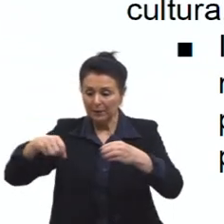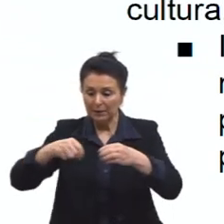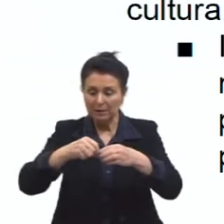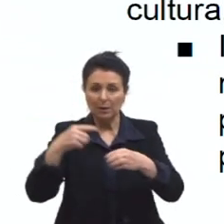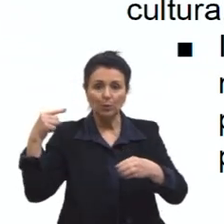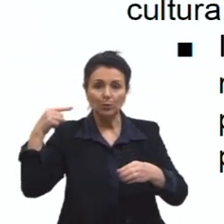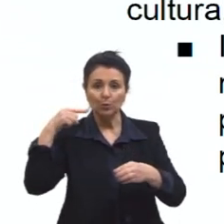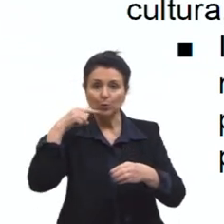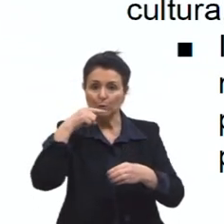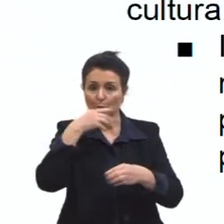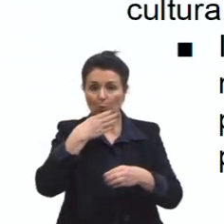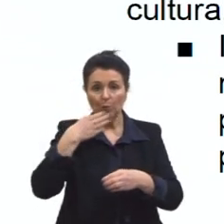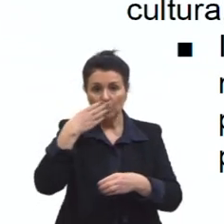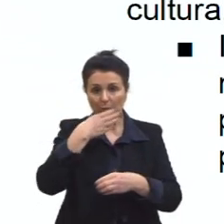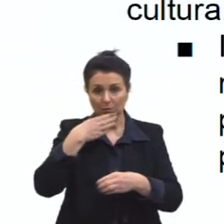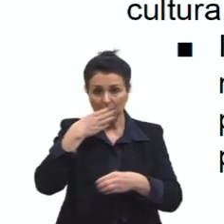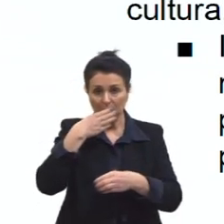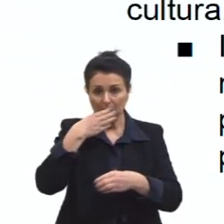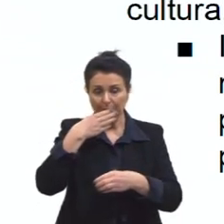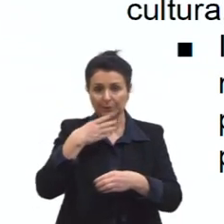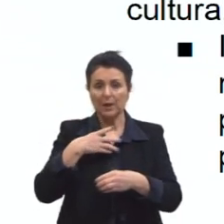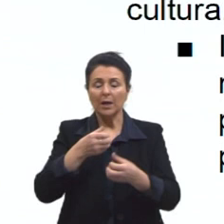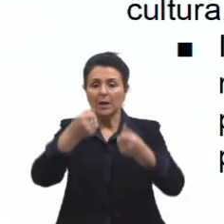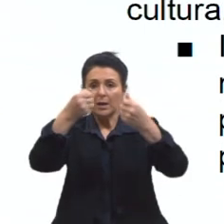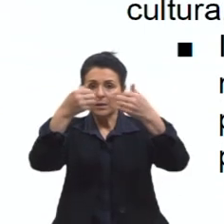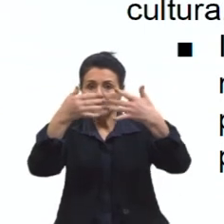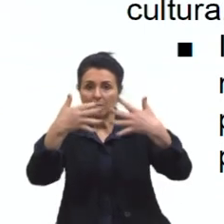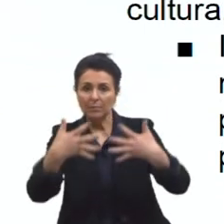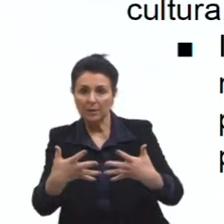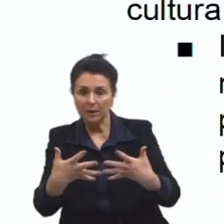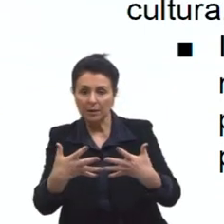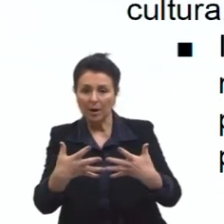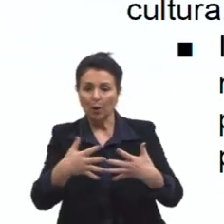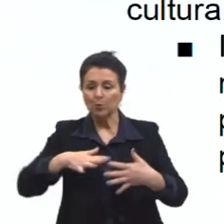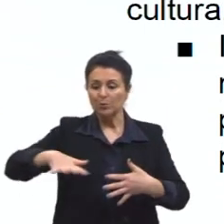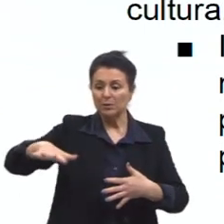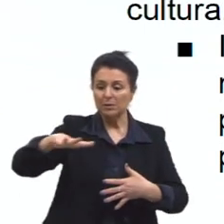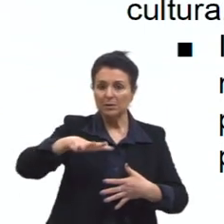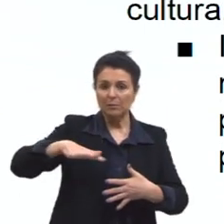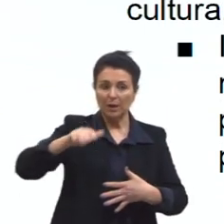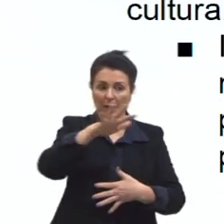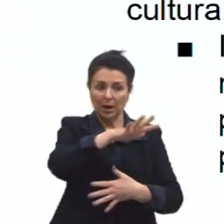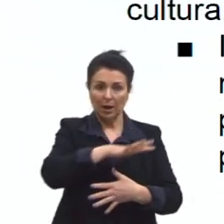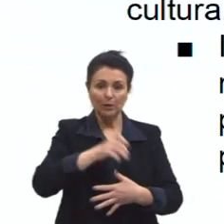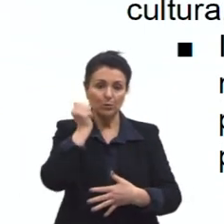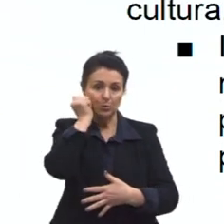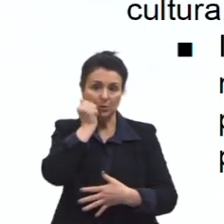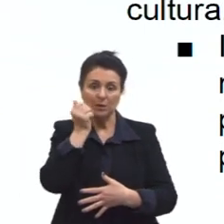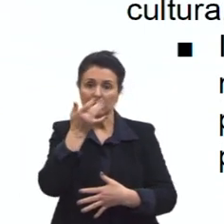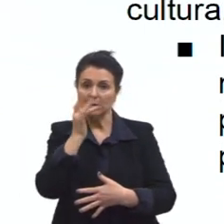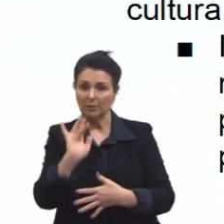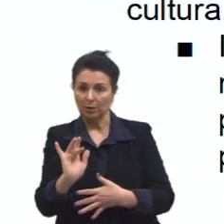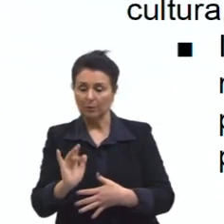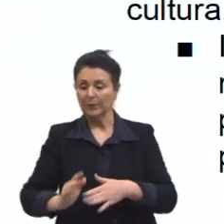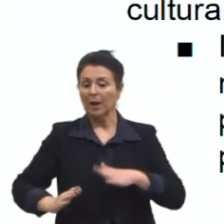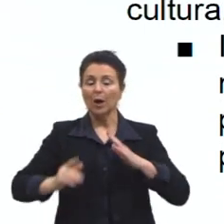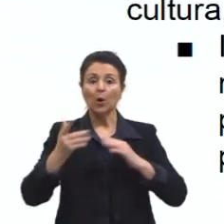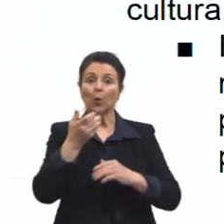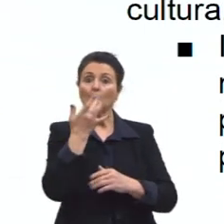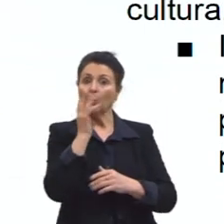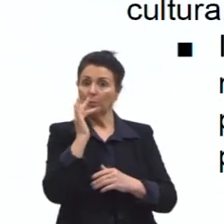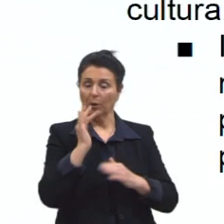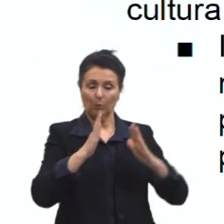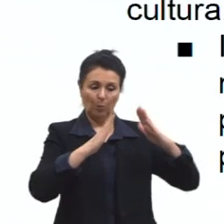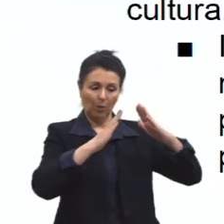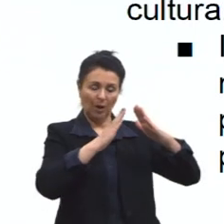dos espaços, de brancos e negros, durante a colonização. Os brancos, os senhores de escravos, moravam em casas grandes,